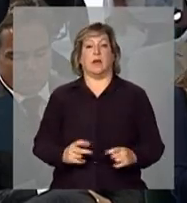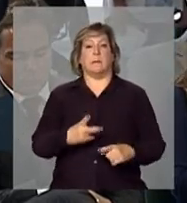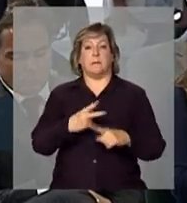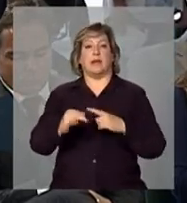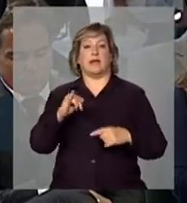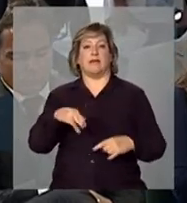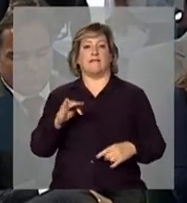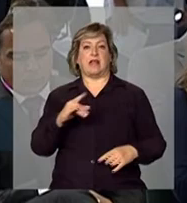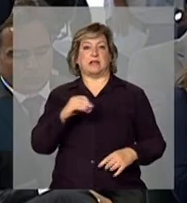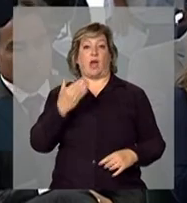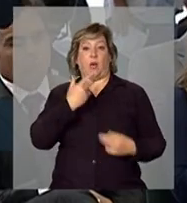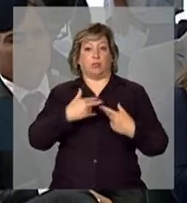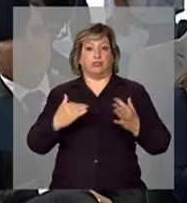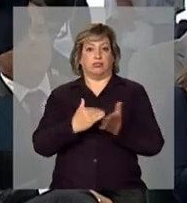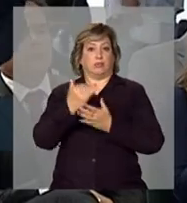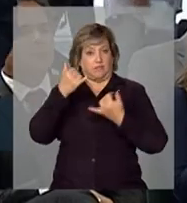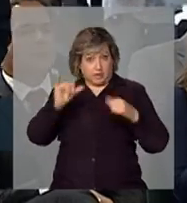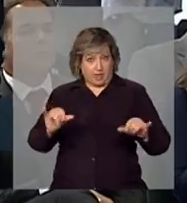inflação de alimentos?